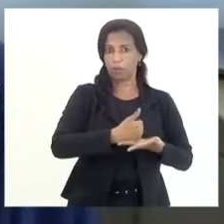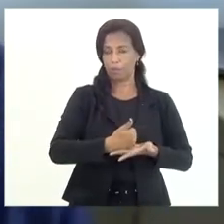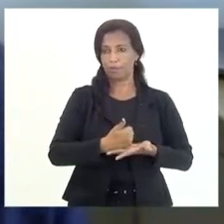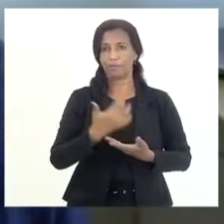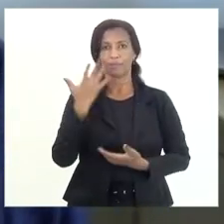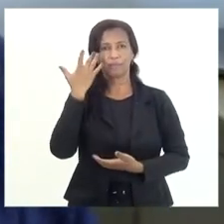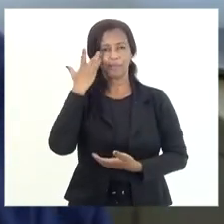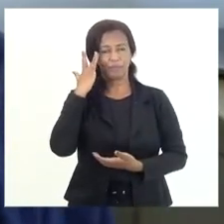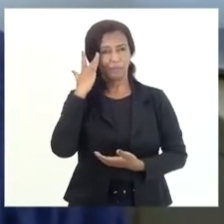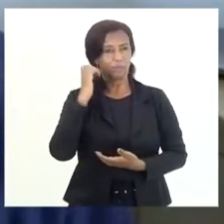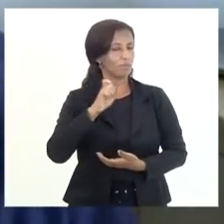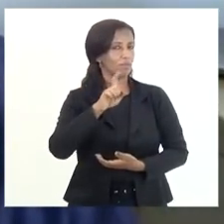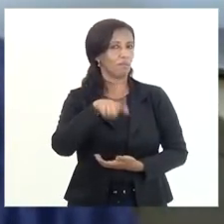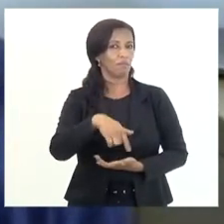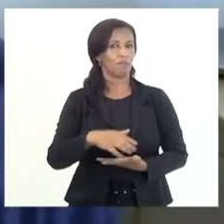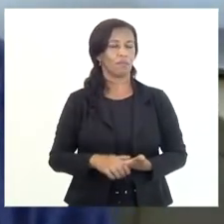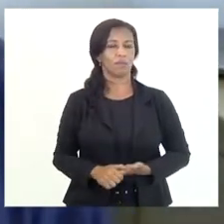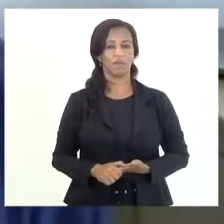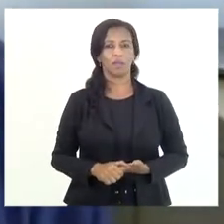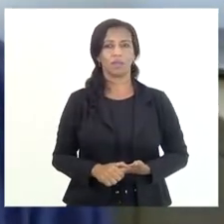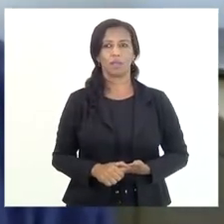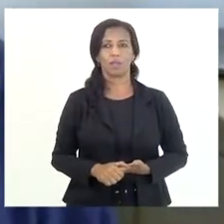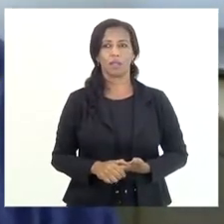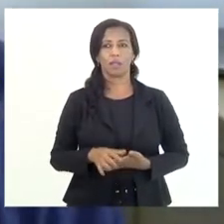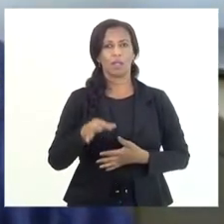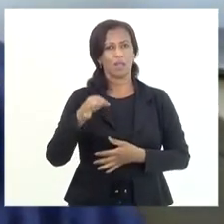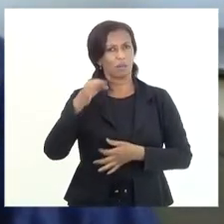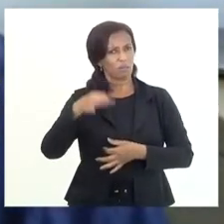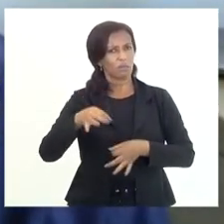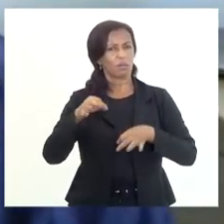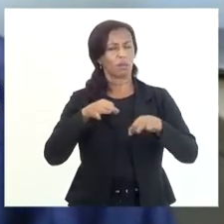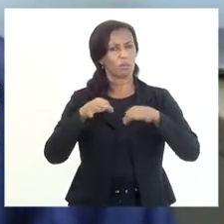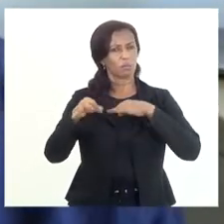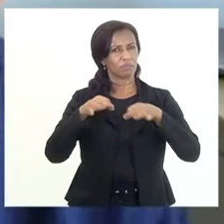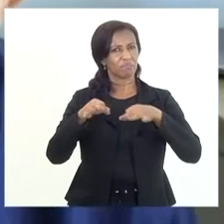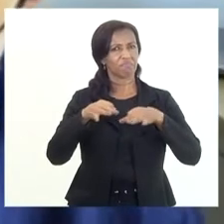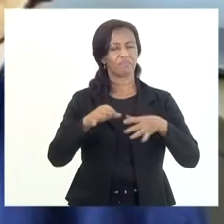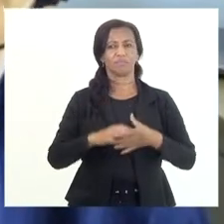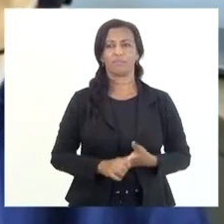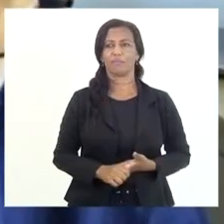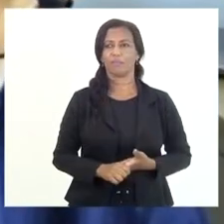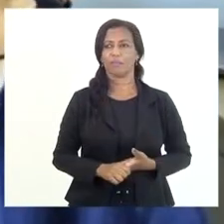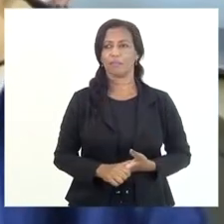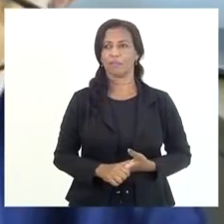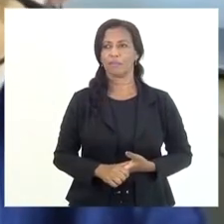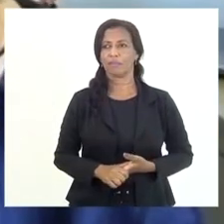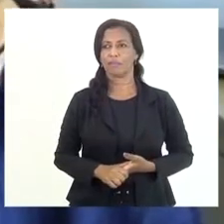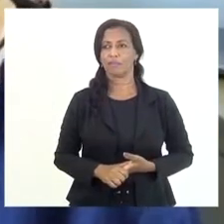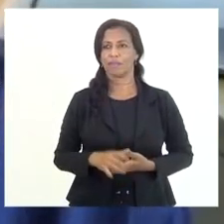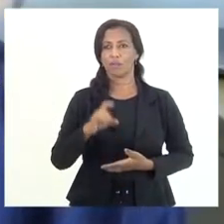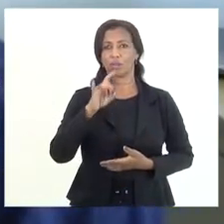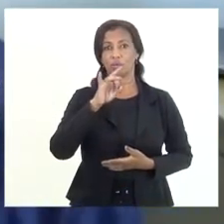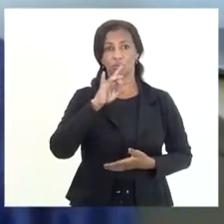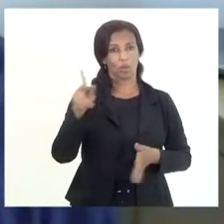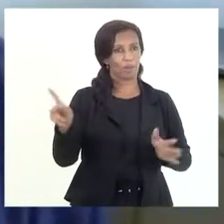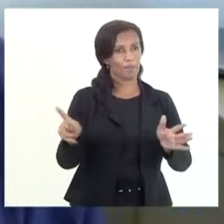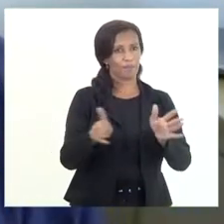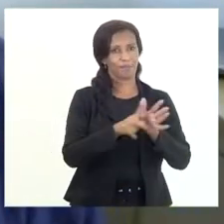é uma decisão muito acertada, até uma especializada só para isso.